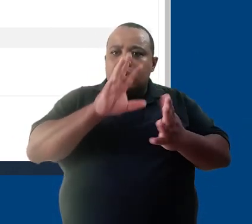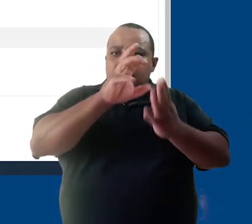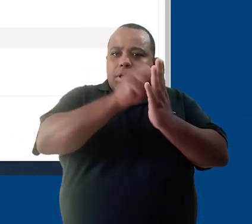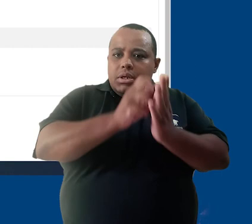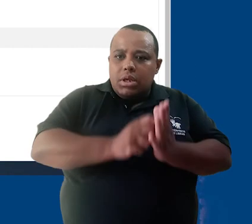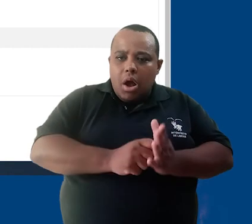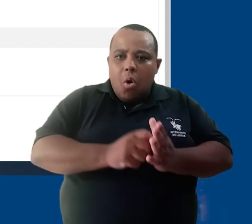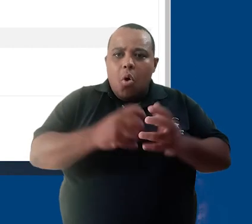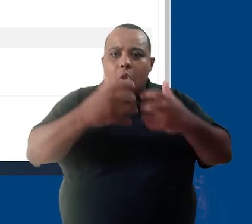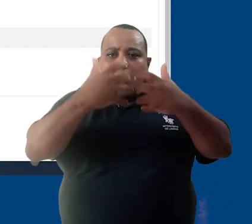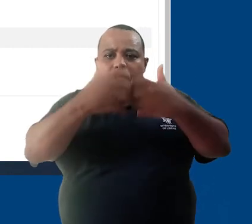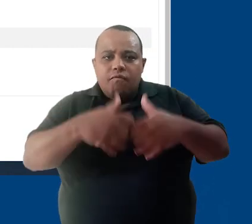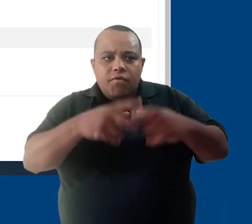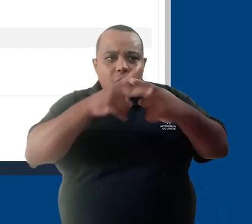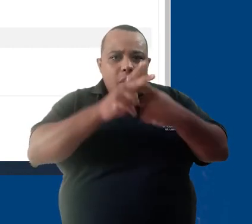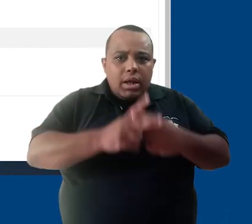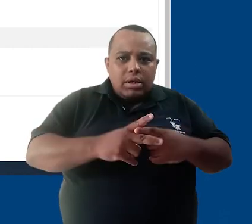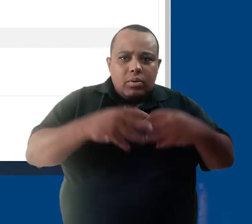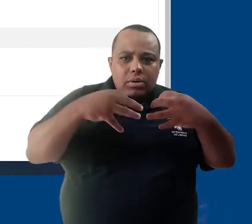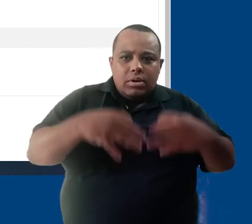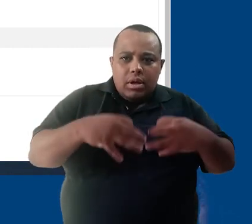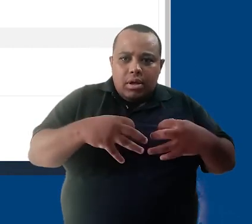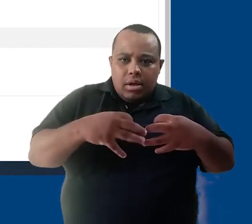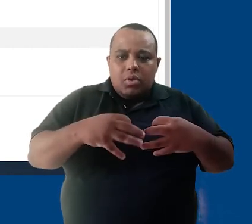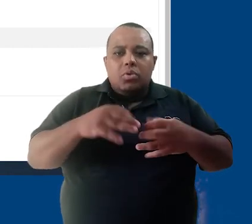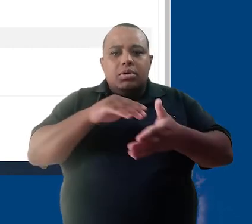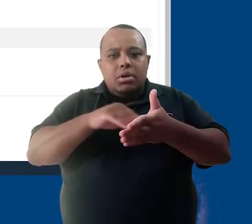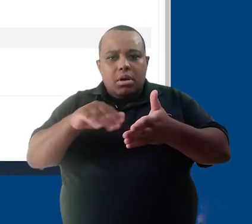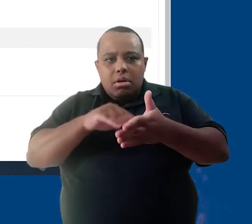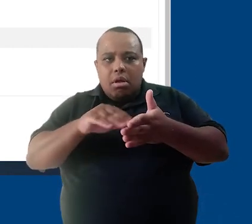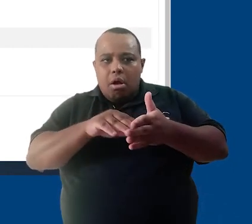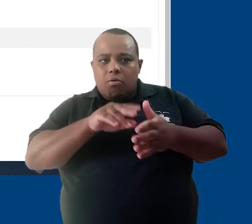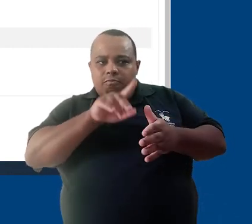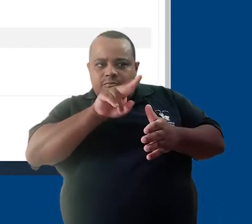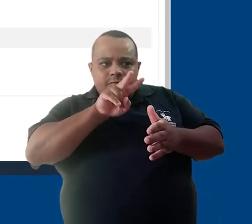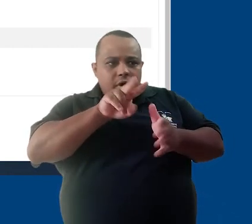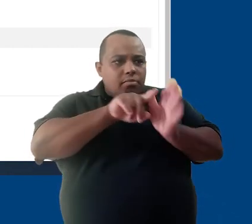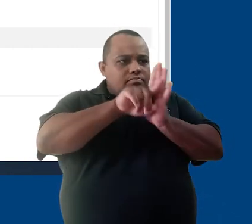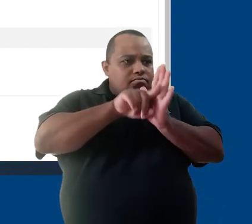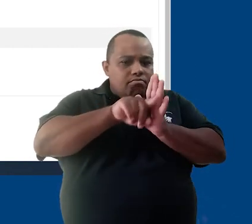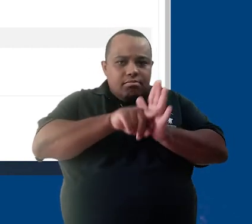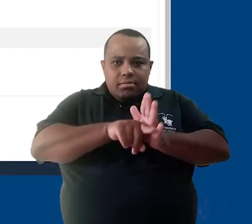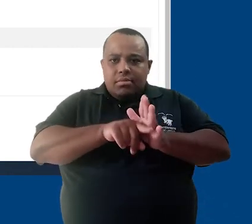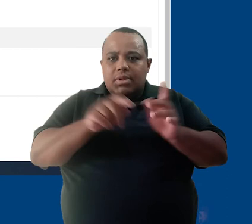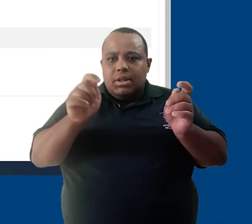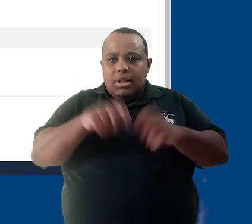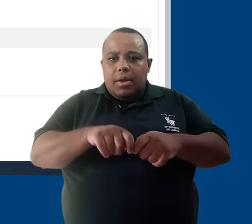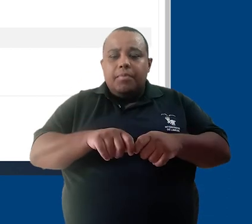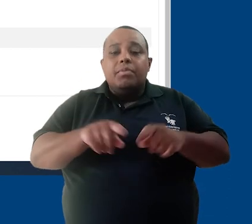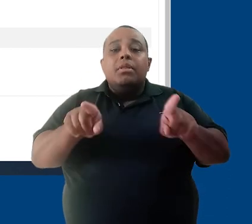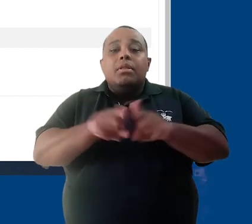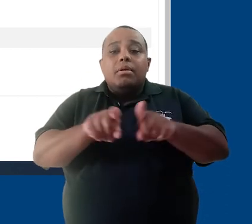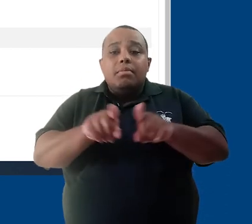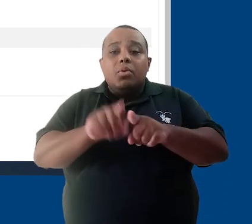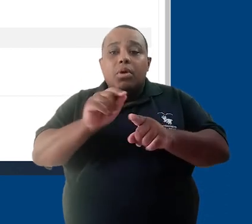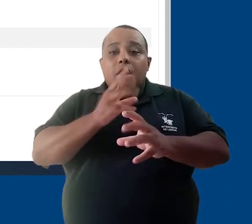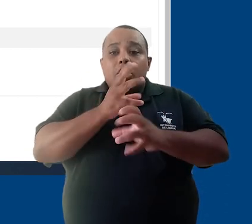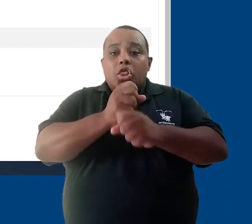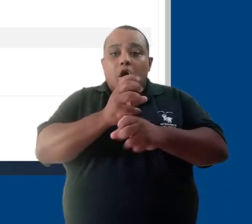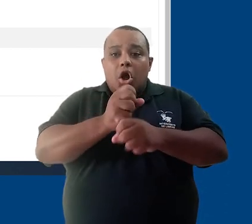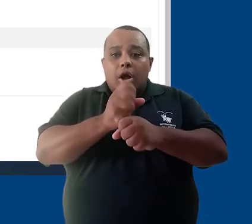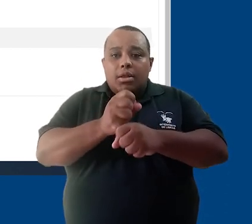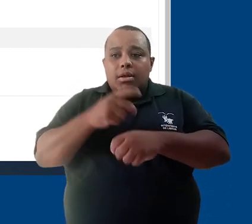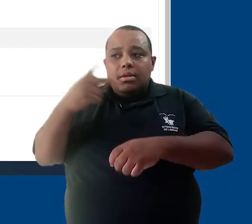pertence àquela sala, se ele está devidamente inscrito com as configurações corretas. Por fim, o secretário pode